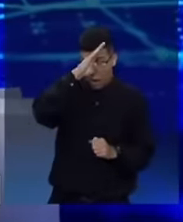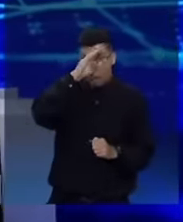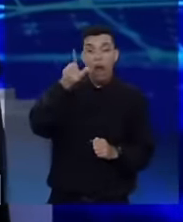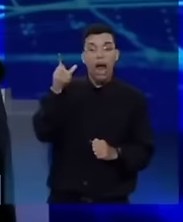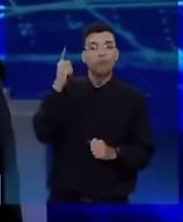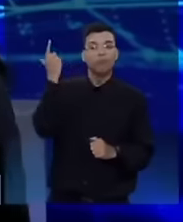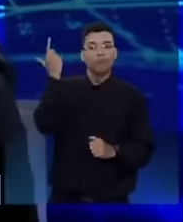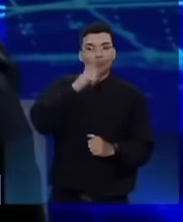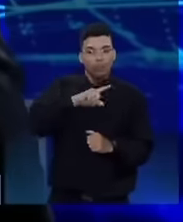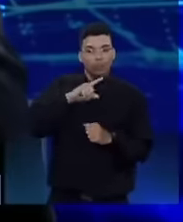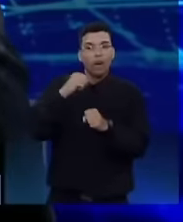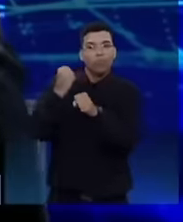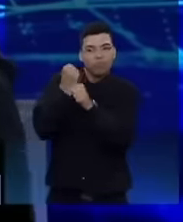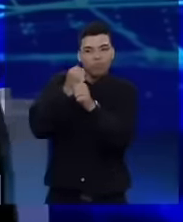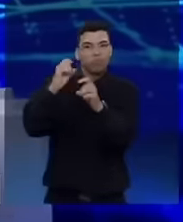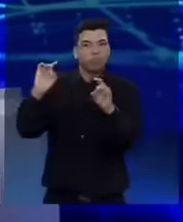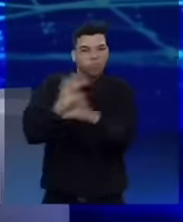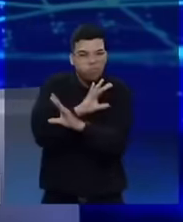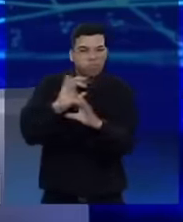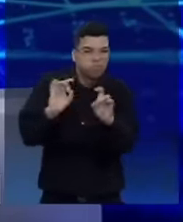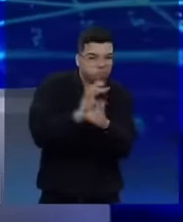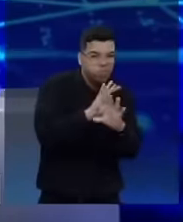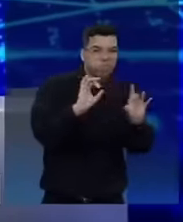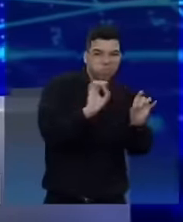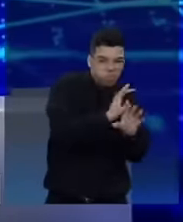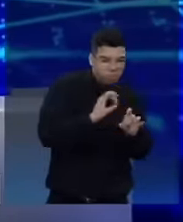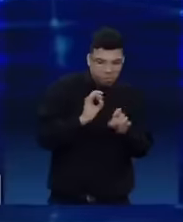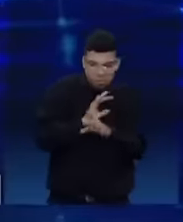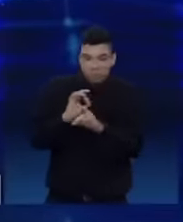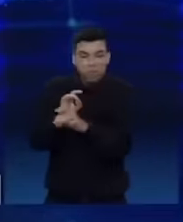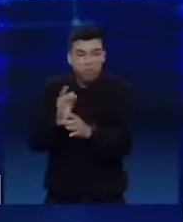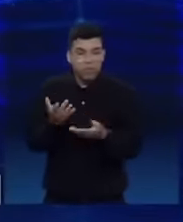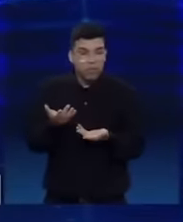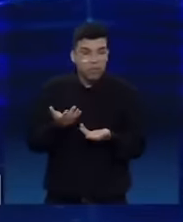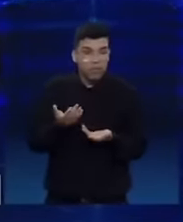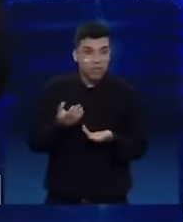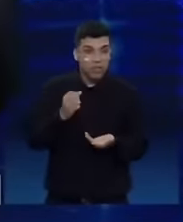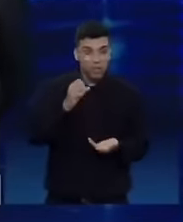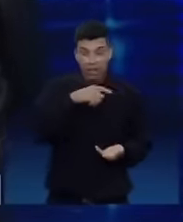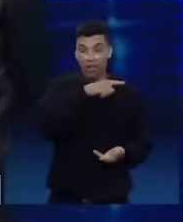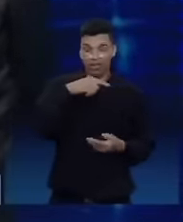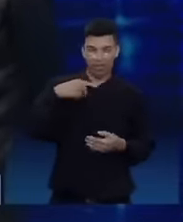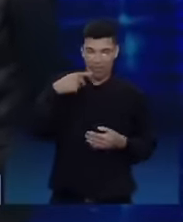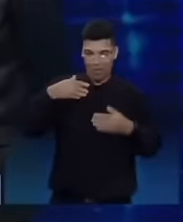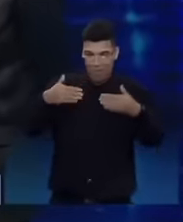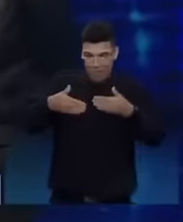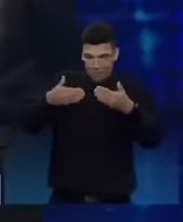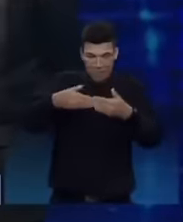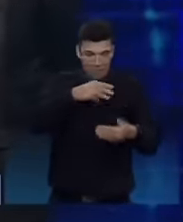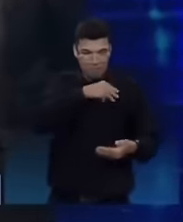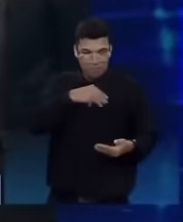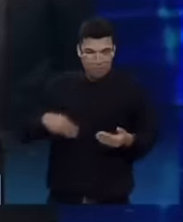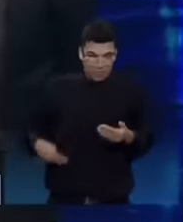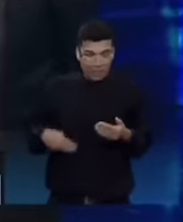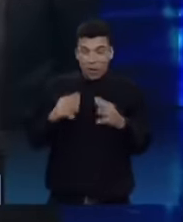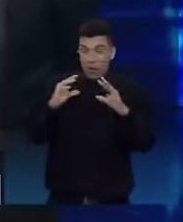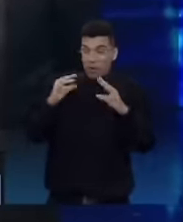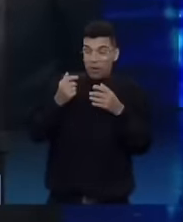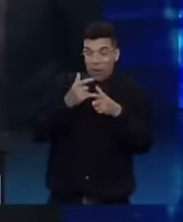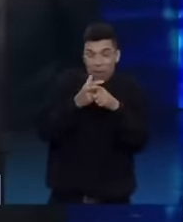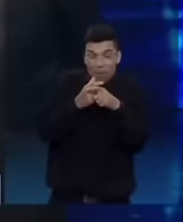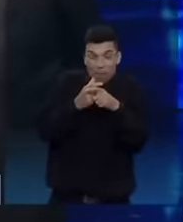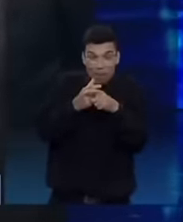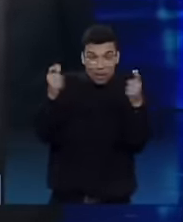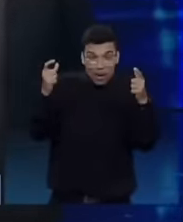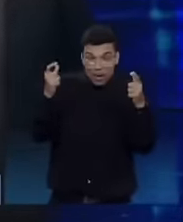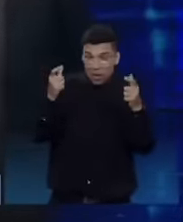se, em vez de ter ministro, como o senhor teve no passado, quase todos presos, tivesse pessoas da